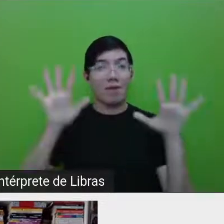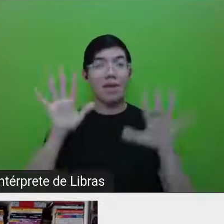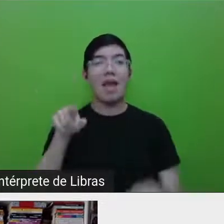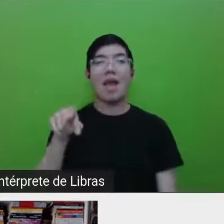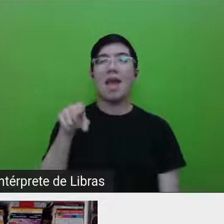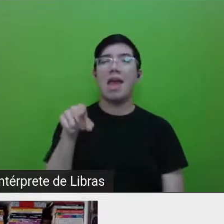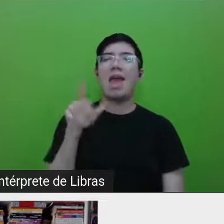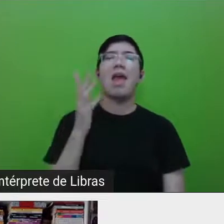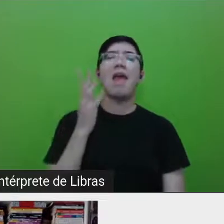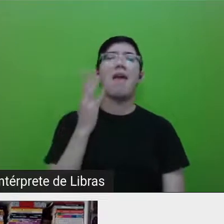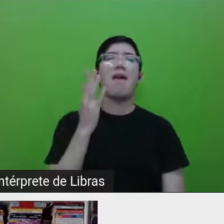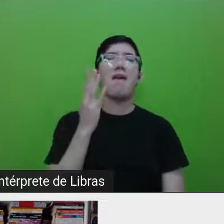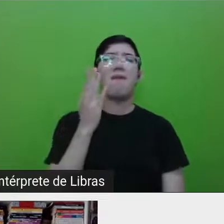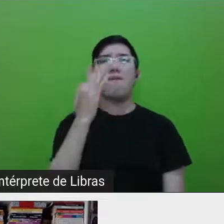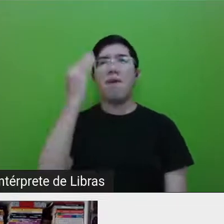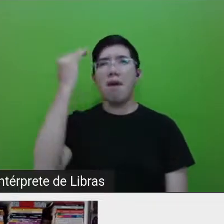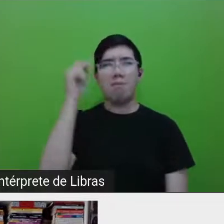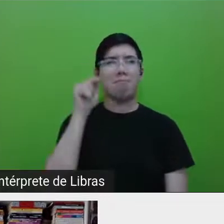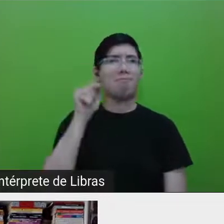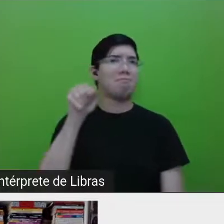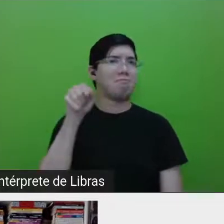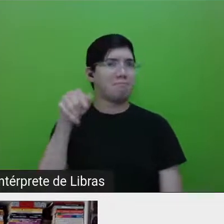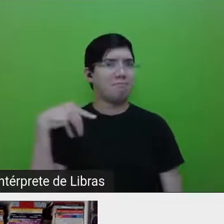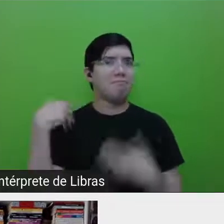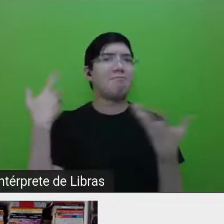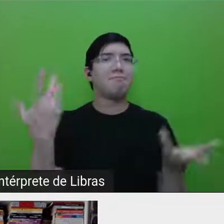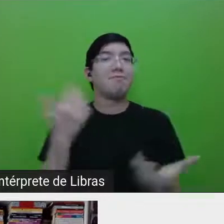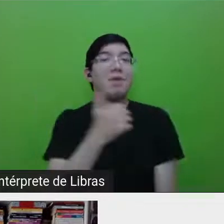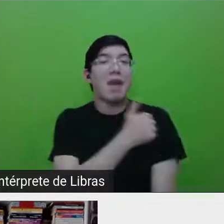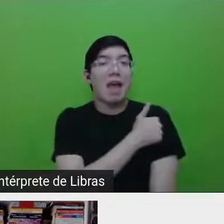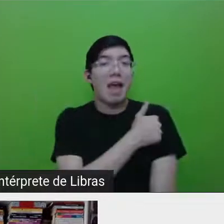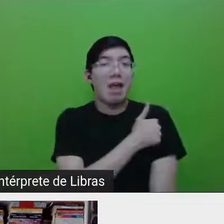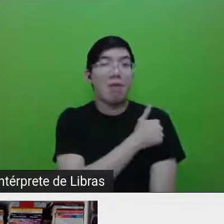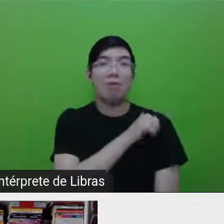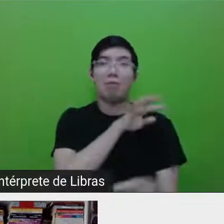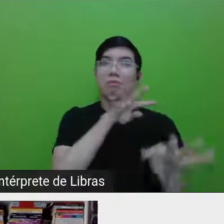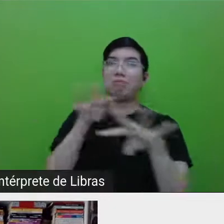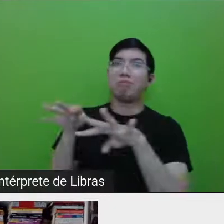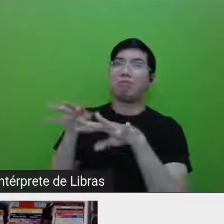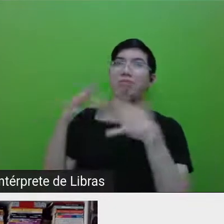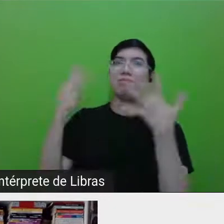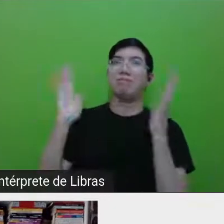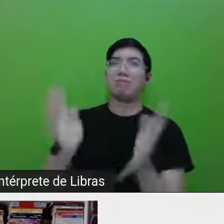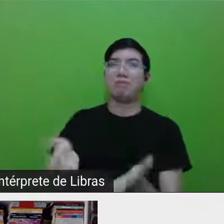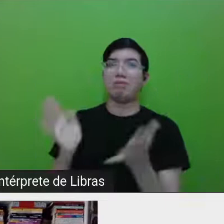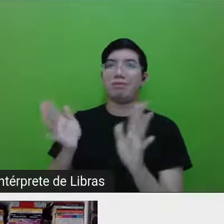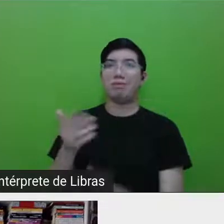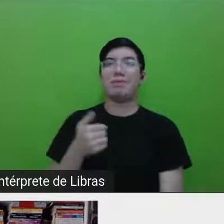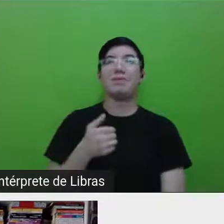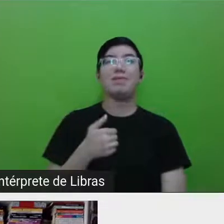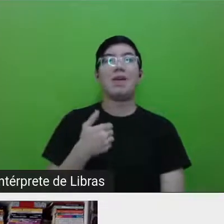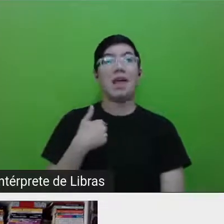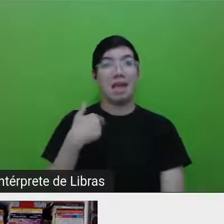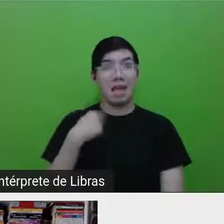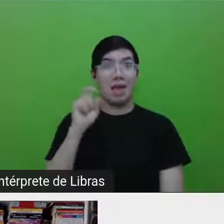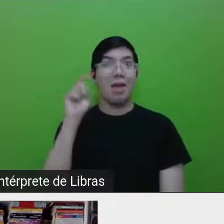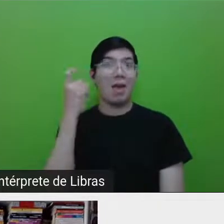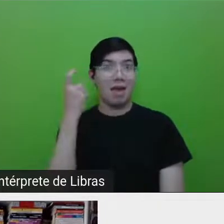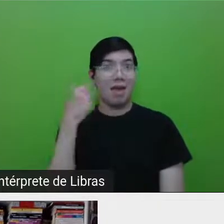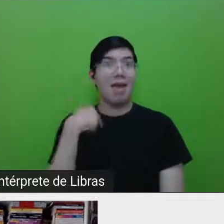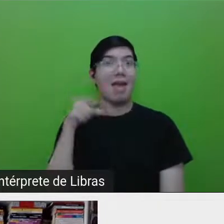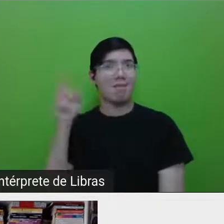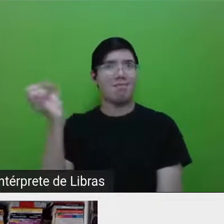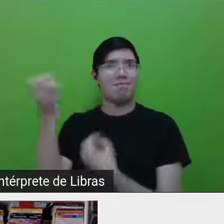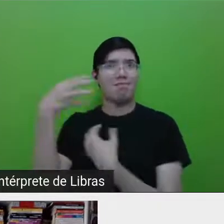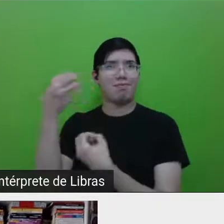maravilhosa entre seus alunos. Acho que ela deve saber disso, que ela tem o que ser tudo. E eu incluso, né? Fui aluna da Gleida há 47 mil anos